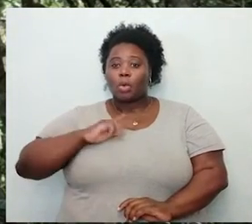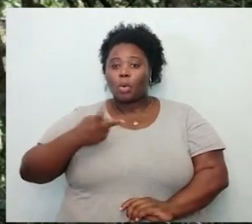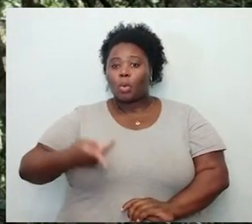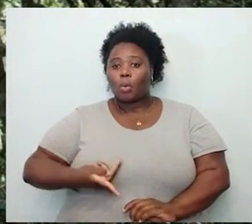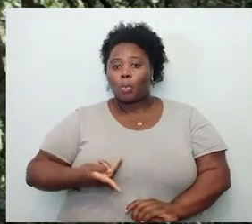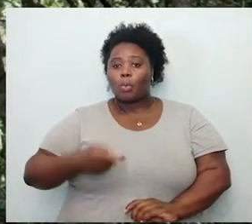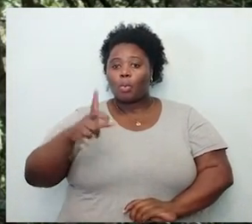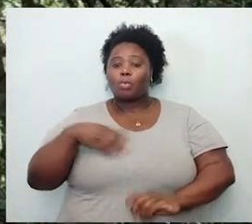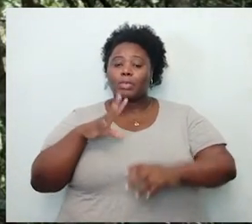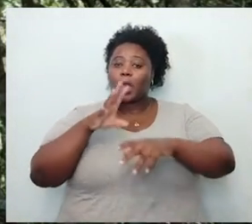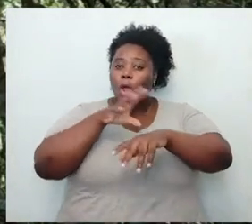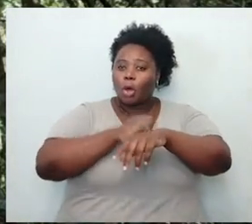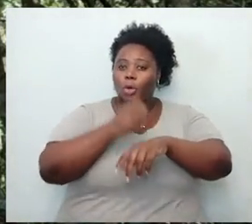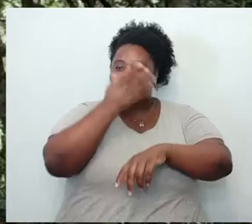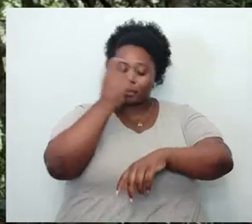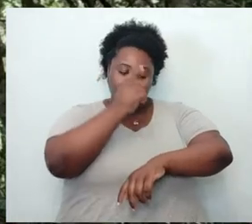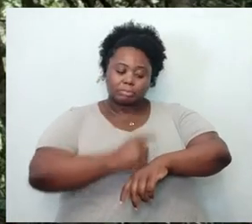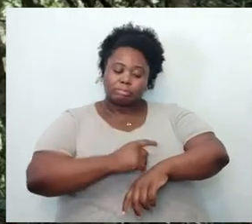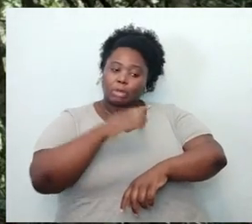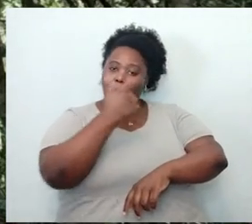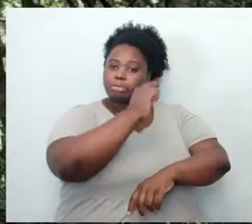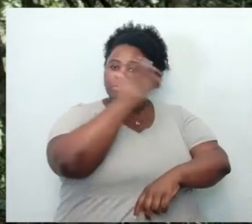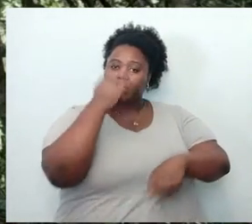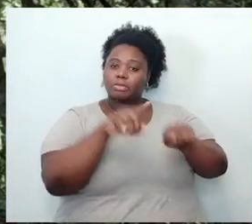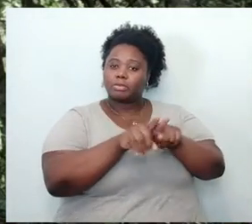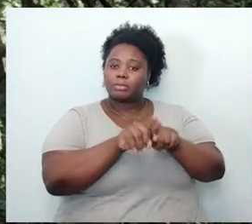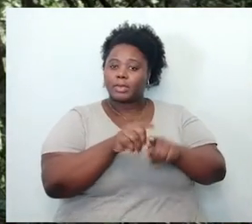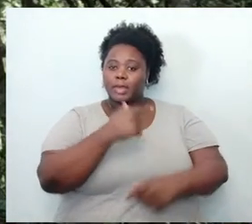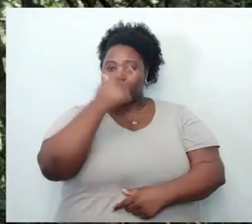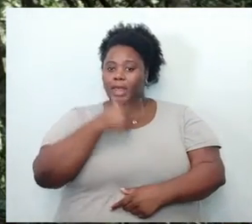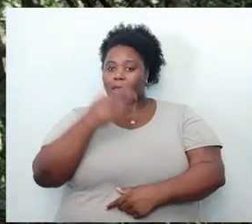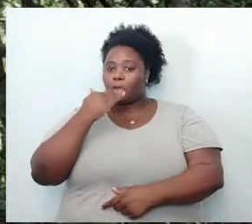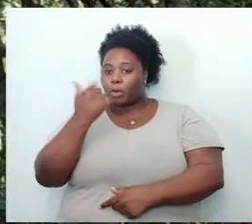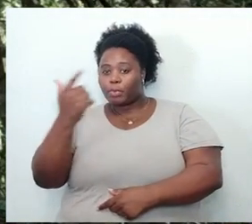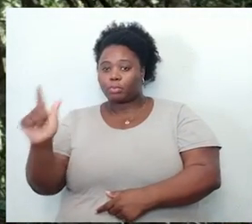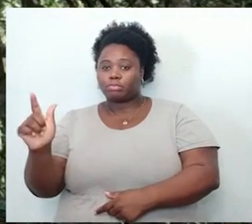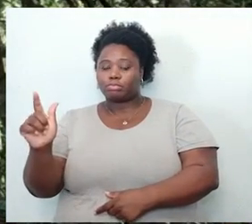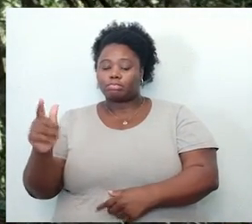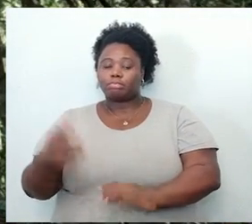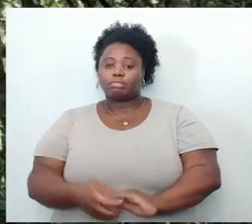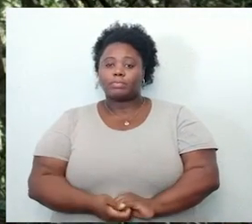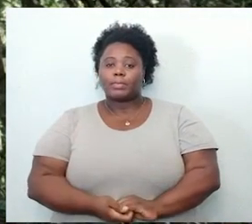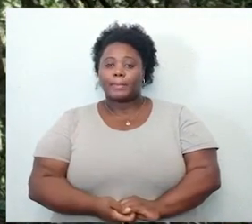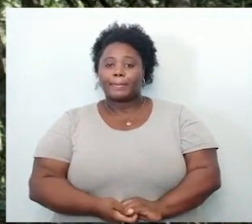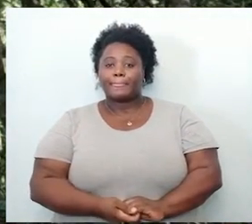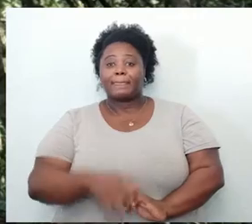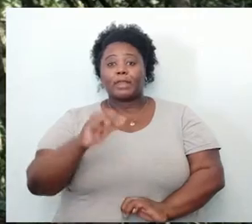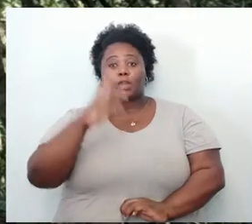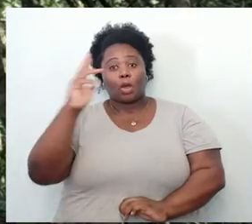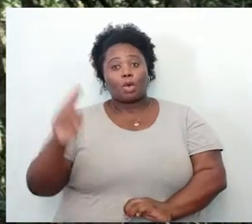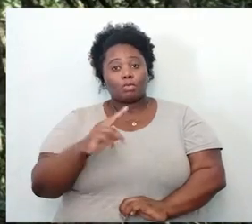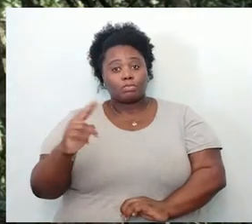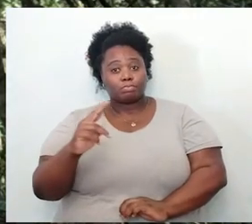canibaliza e é canibalizado. Eu como o outro. Só os padres